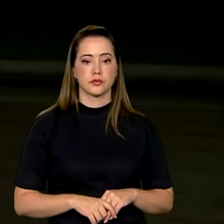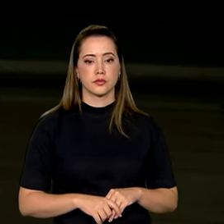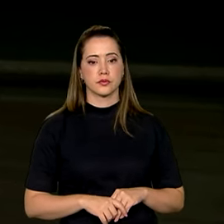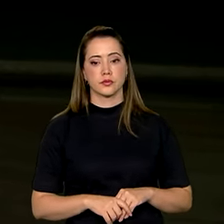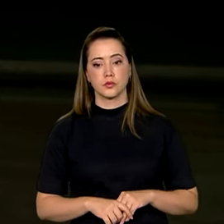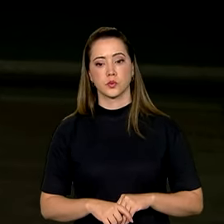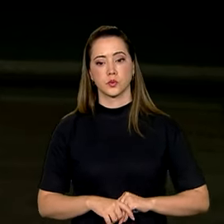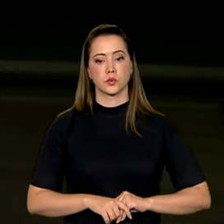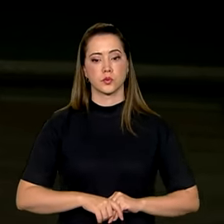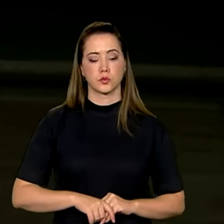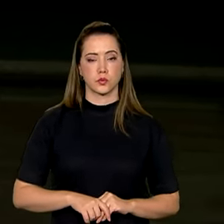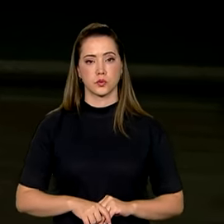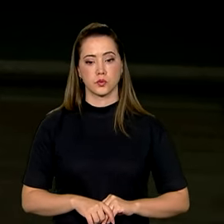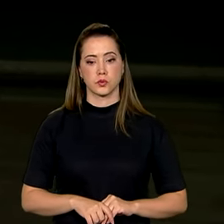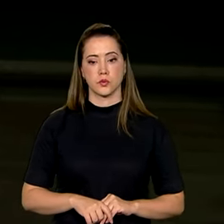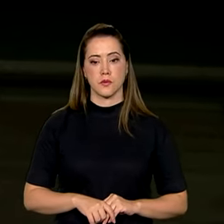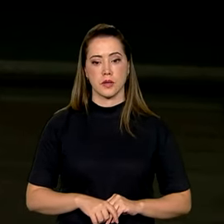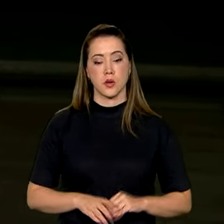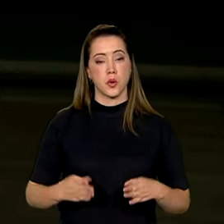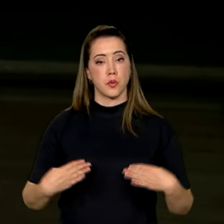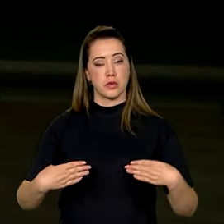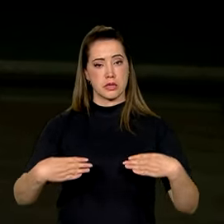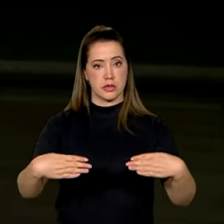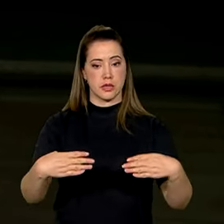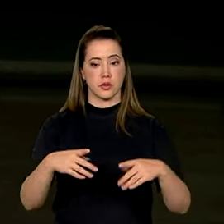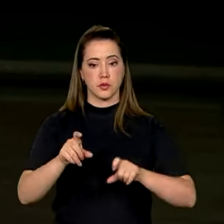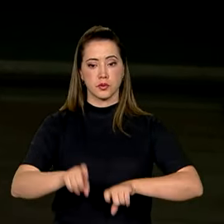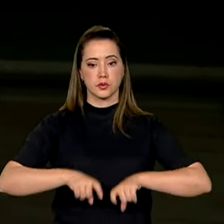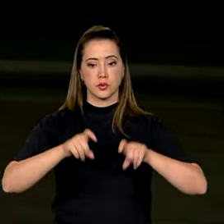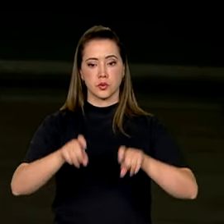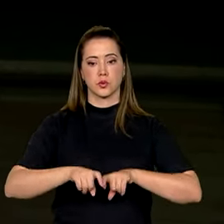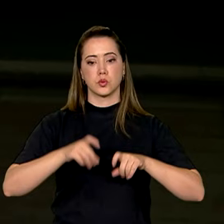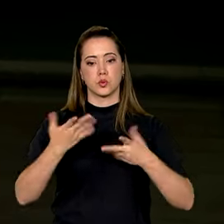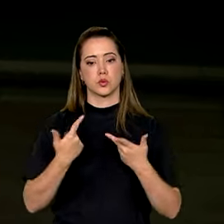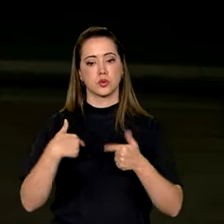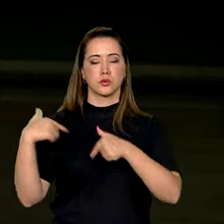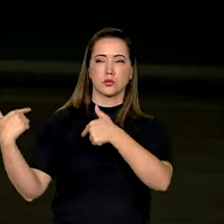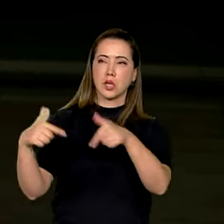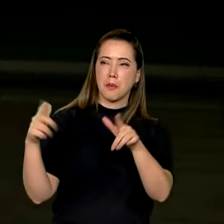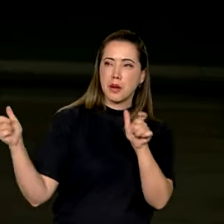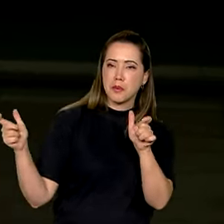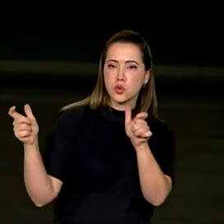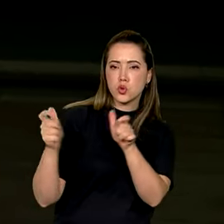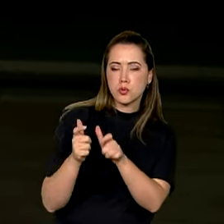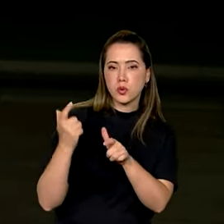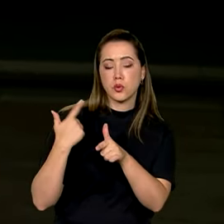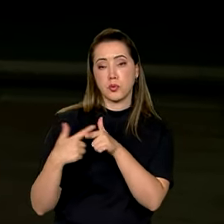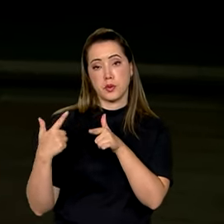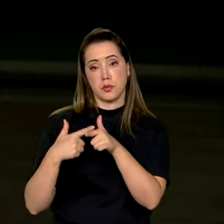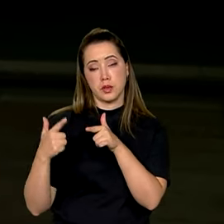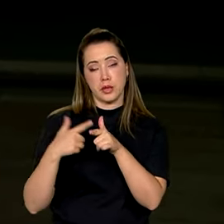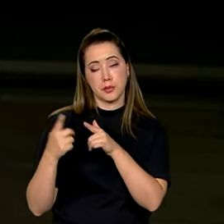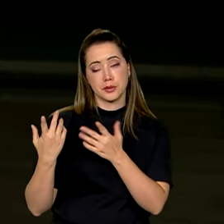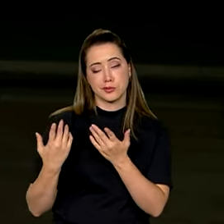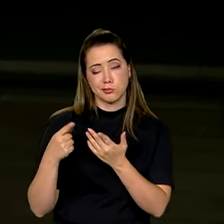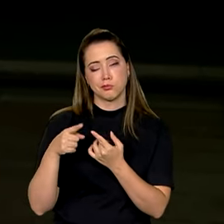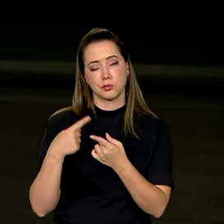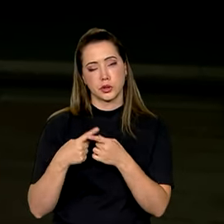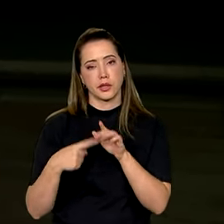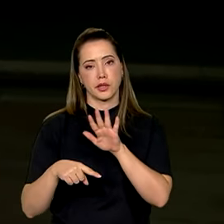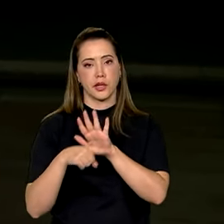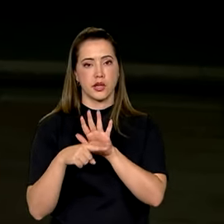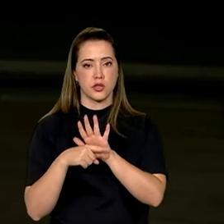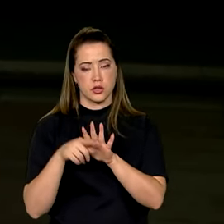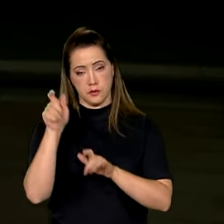O Ministério da Agricultura e Pecuária tem trabalhado para minimizar os impactos negativos aos